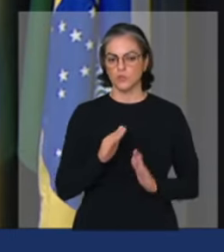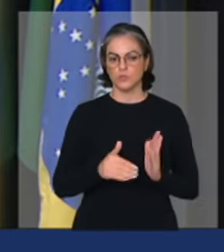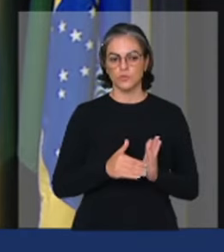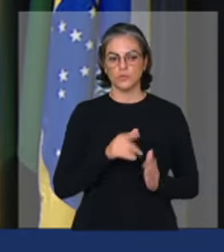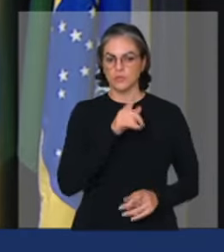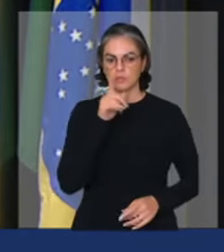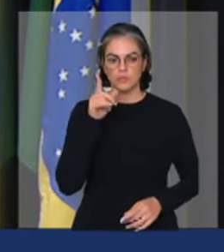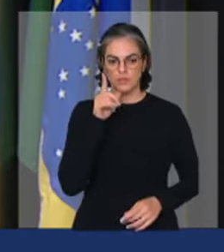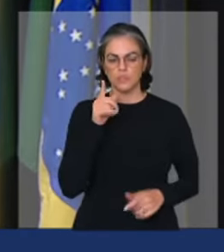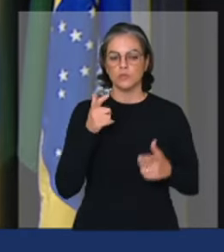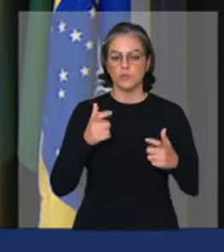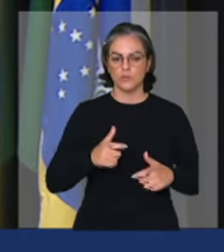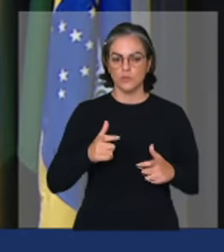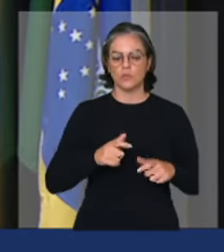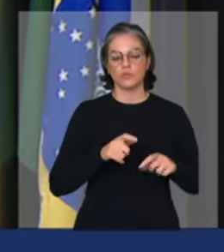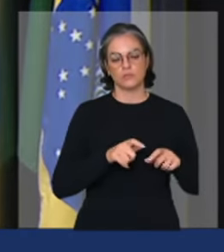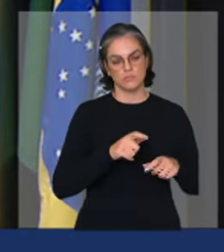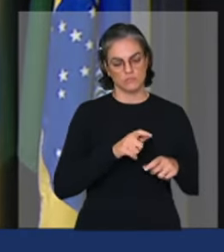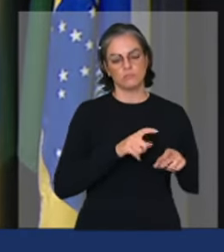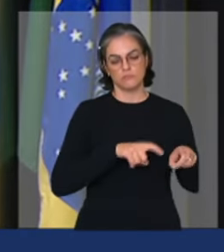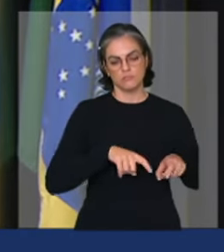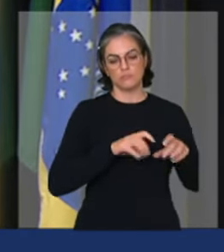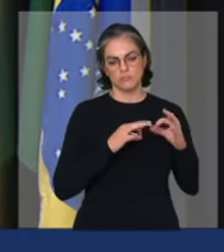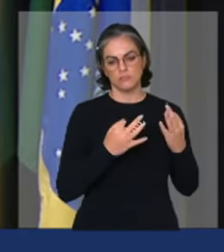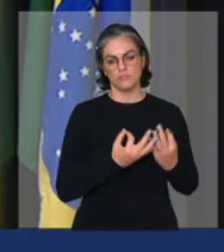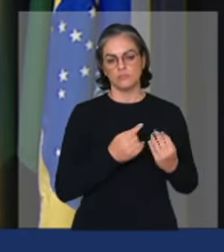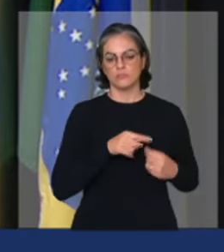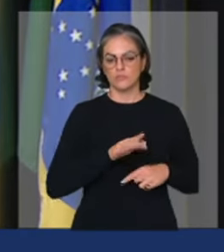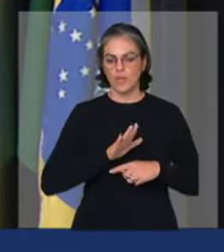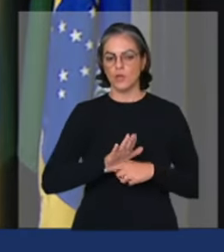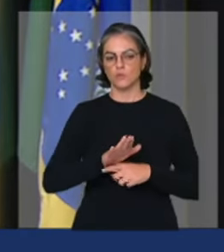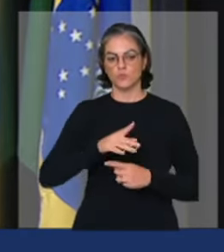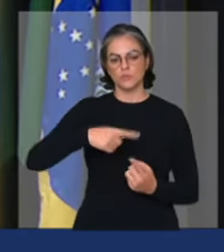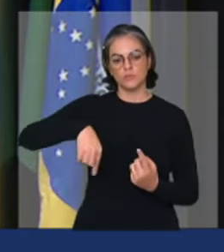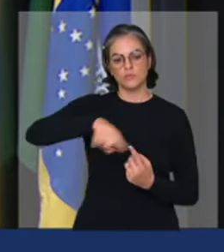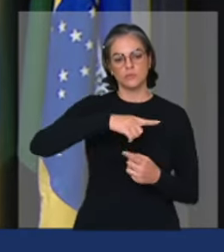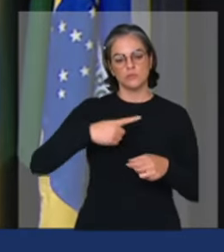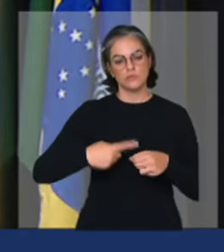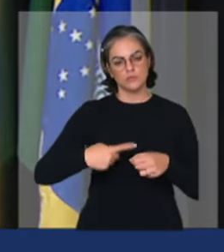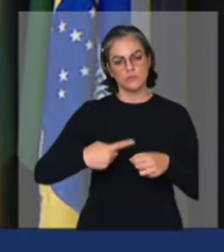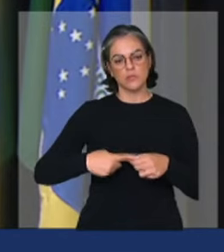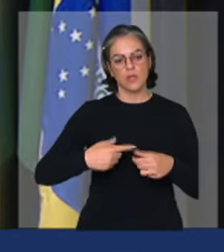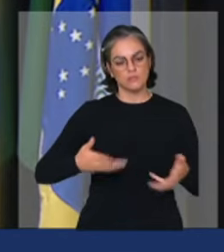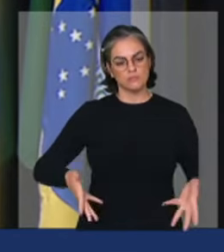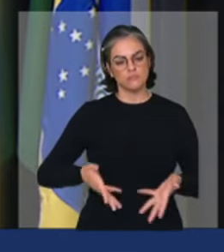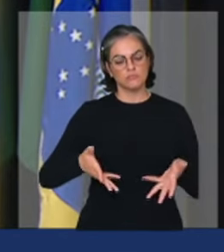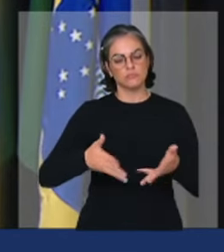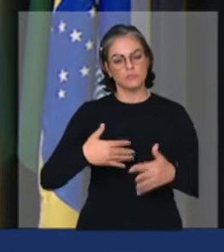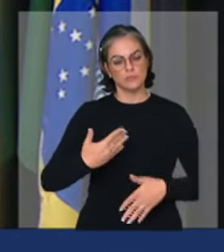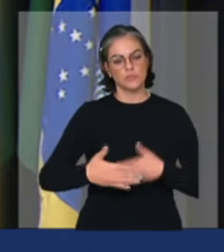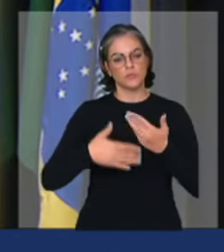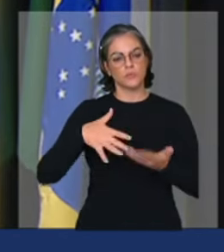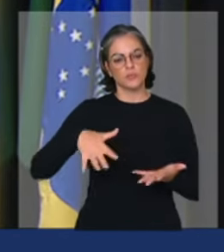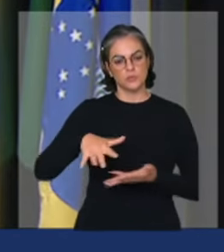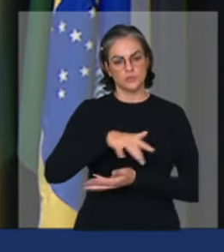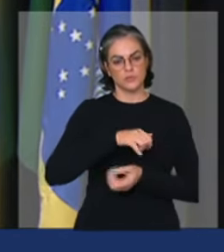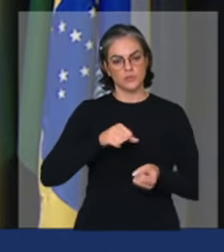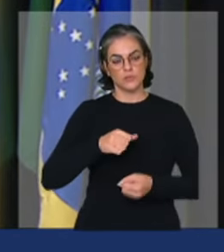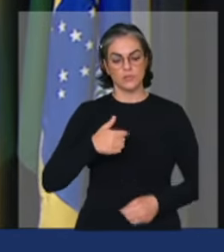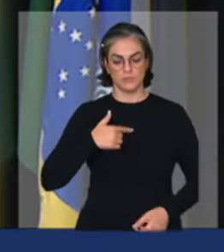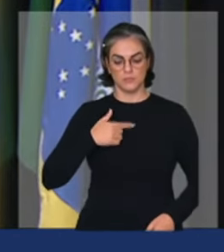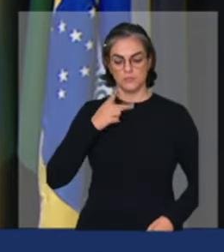vem da agricultura familiar que impulsiona a economia local e influencia o desenvolvimento sustentável sou filho de